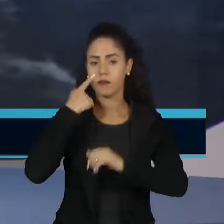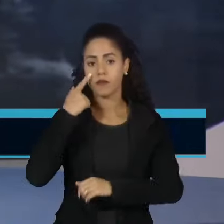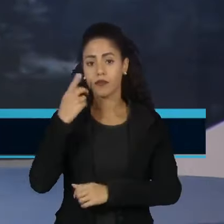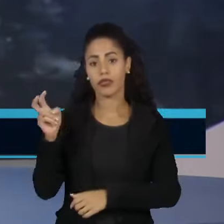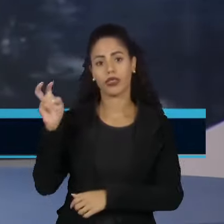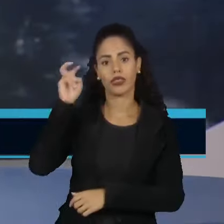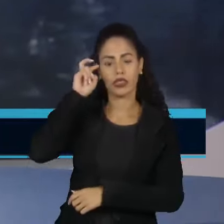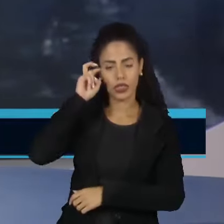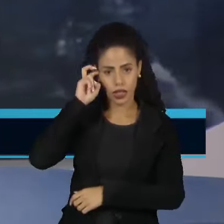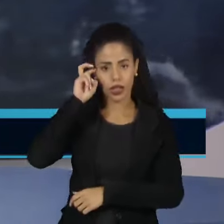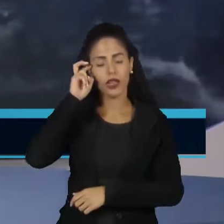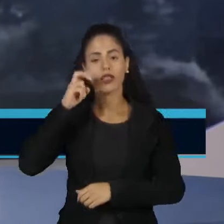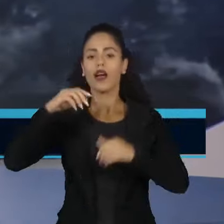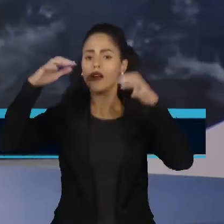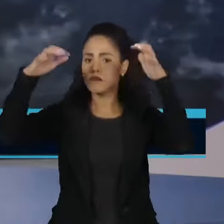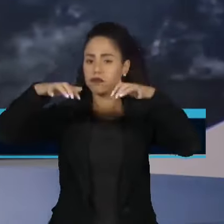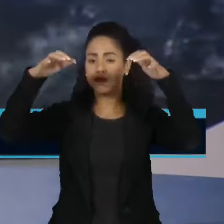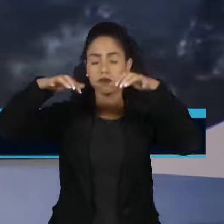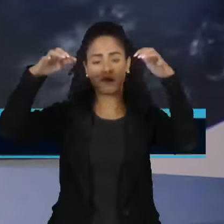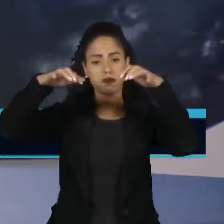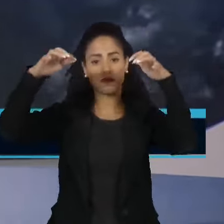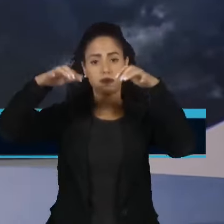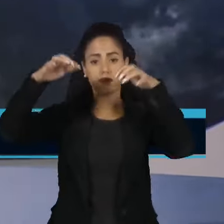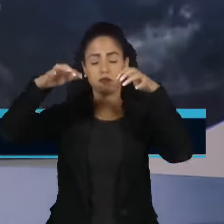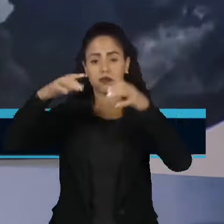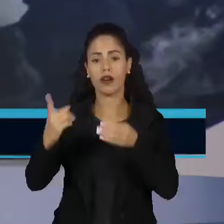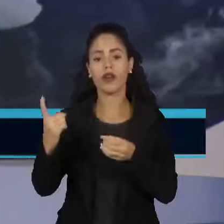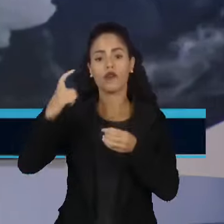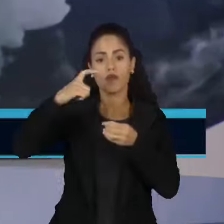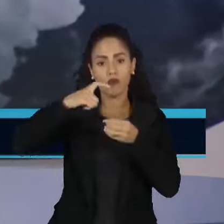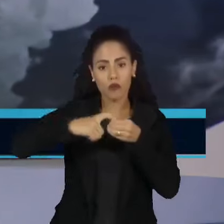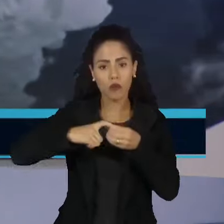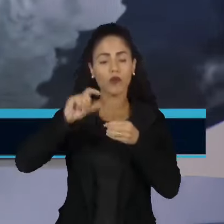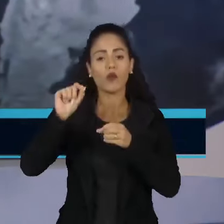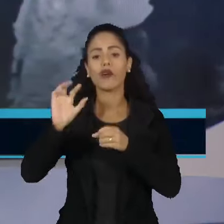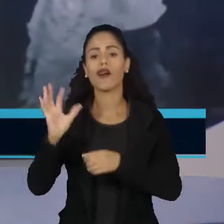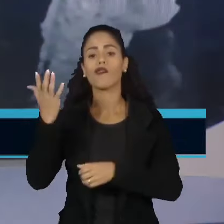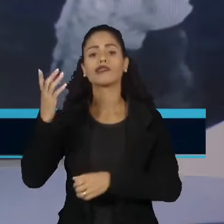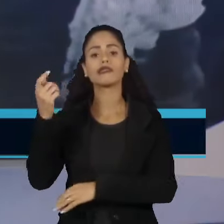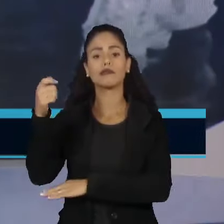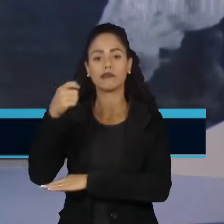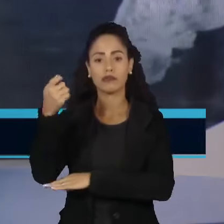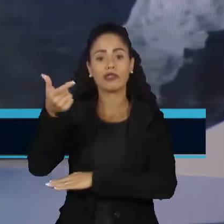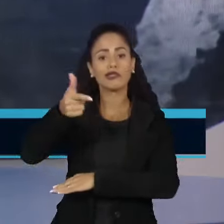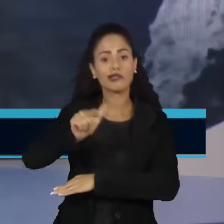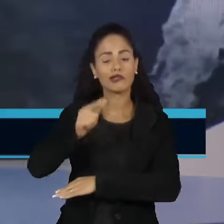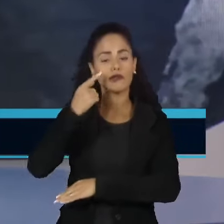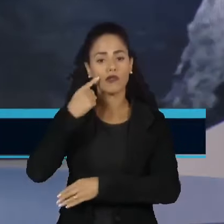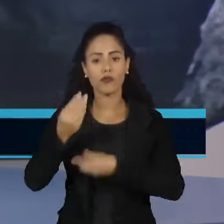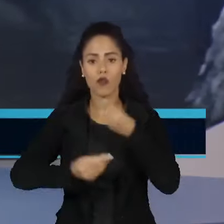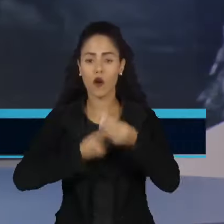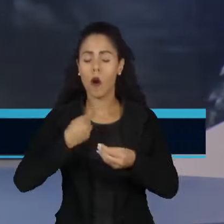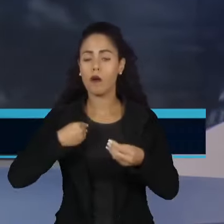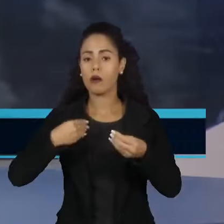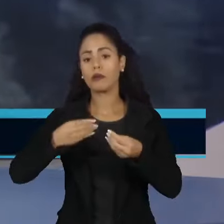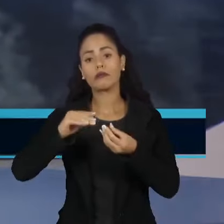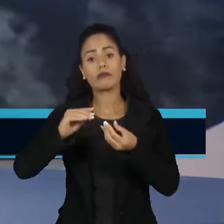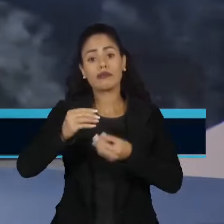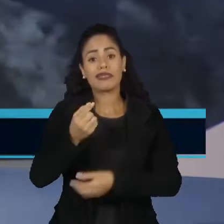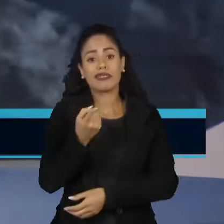Nesta quinta, uma tempestade caiu sobre o estado e voltou a deixar Porto Alegre embaixo d'água. A tragédia já deixou